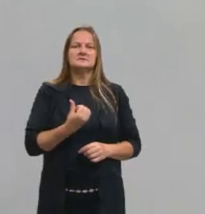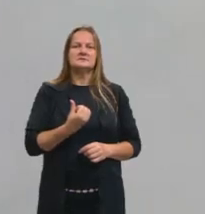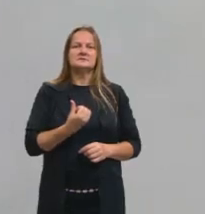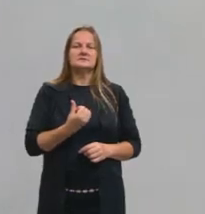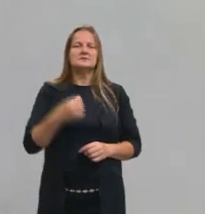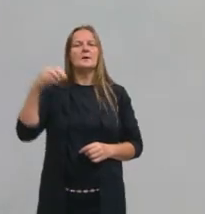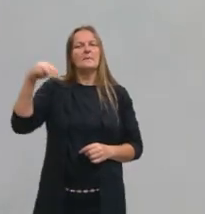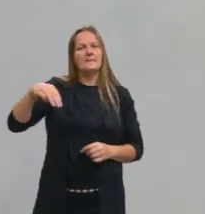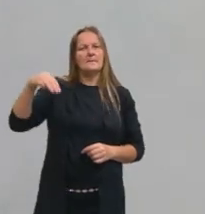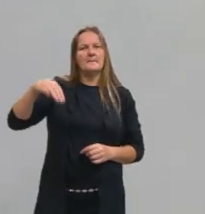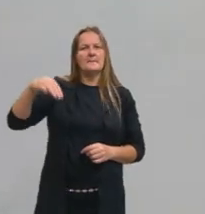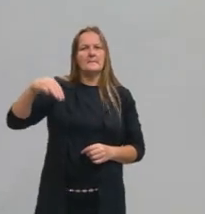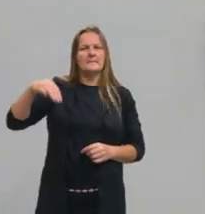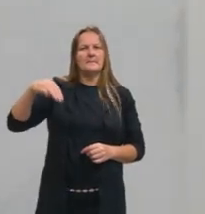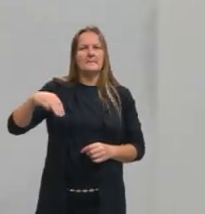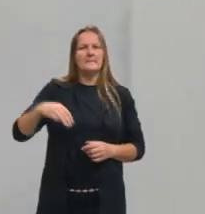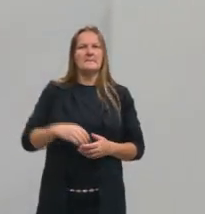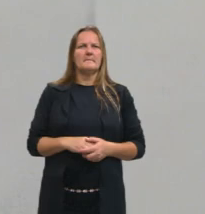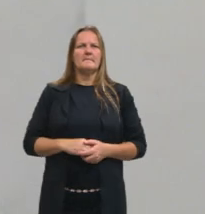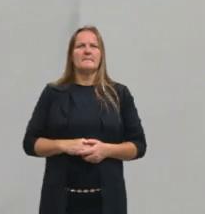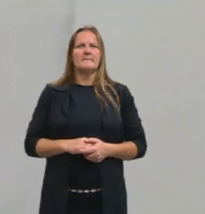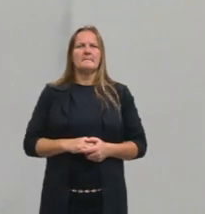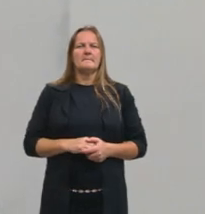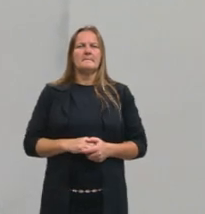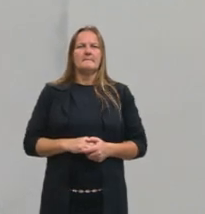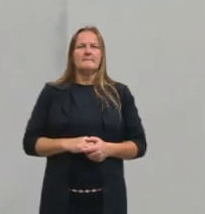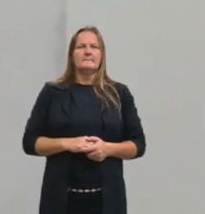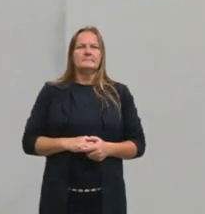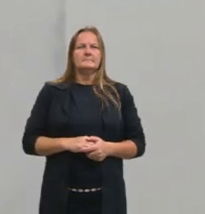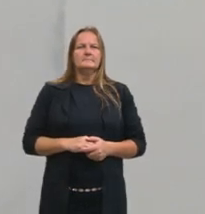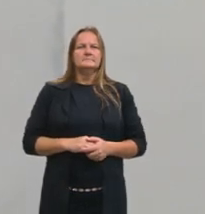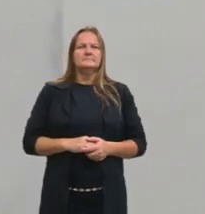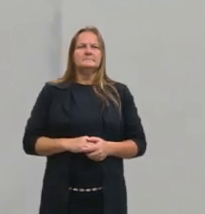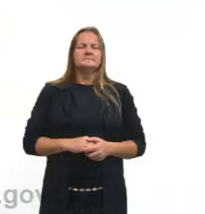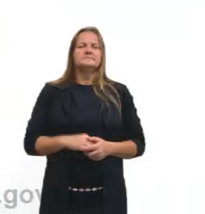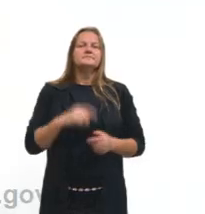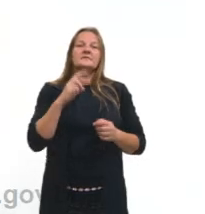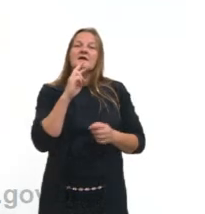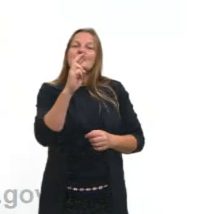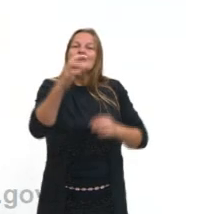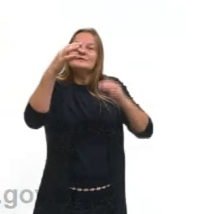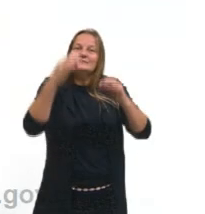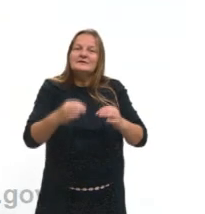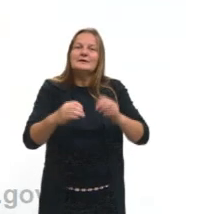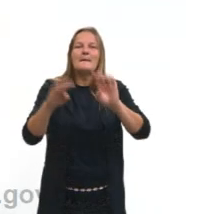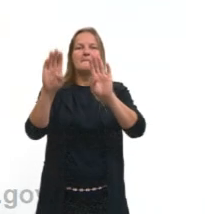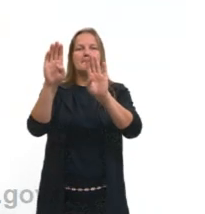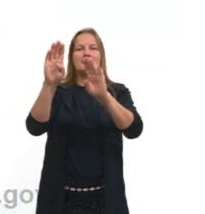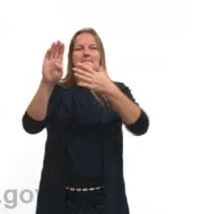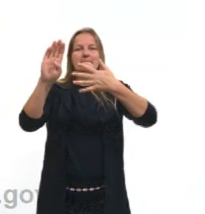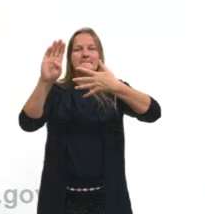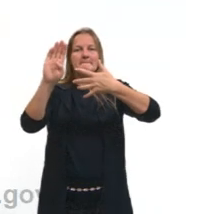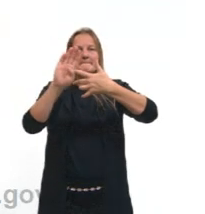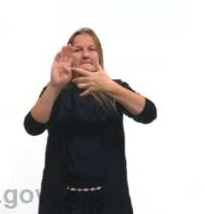metros. Pessoal, essa aqui, então a nossa resposta certa é a letra B.